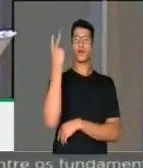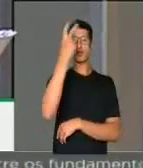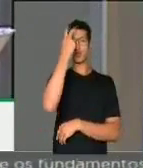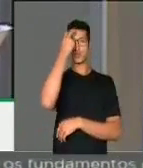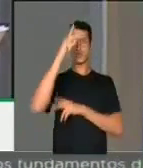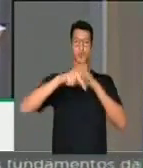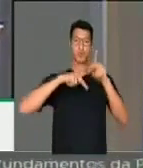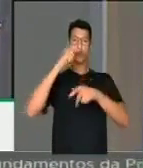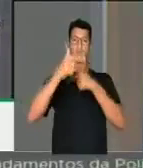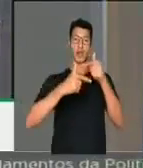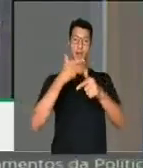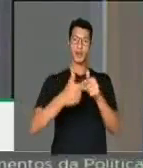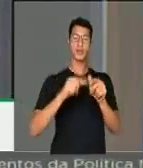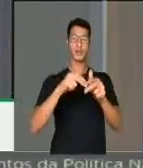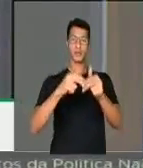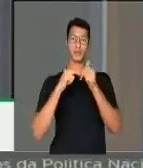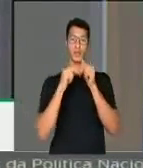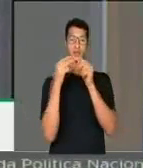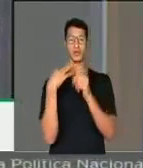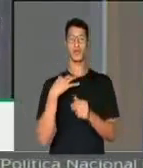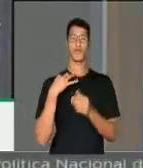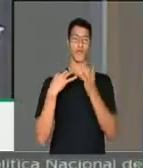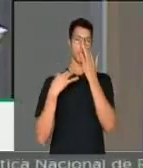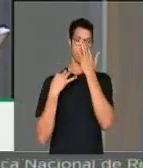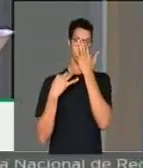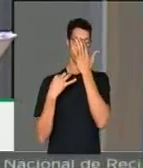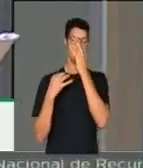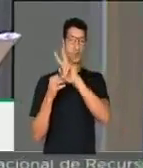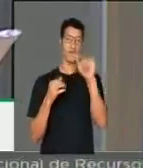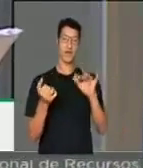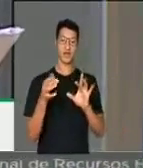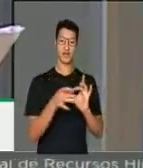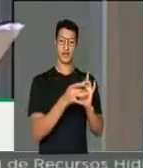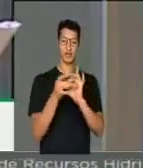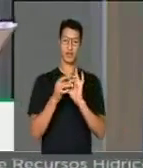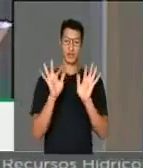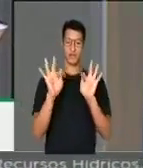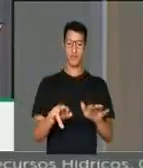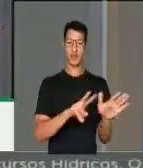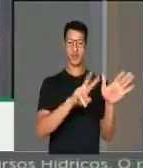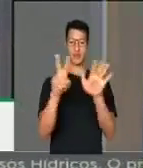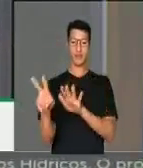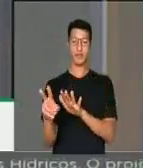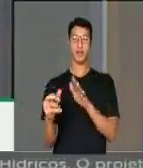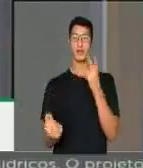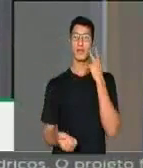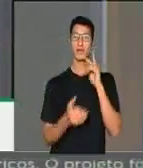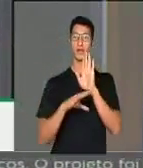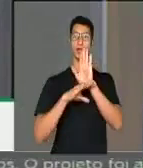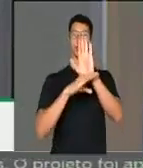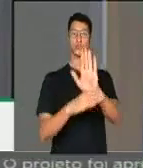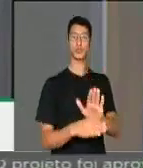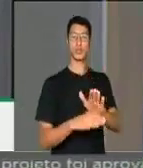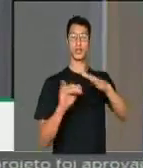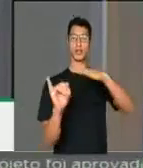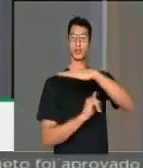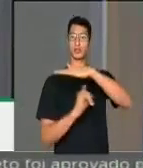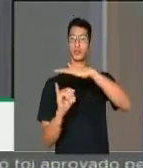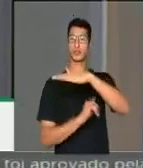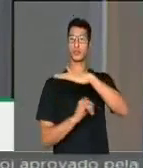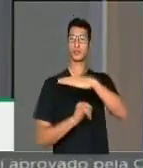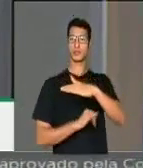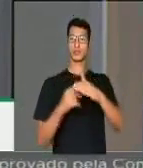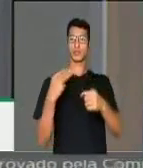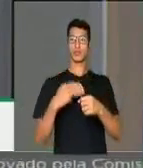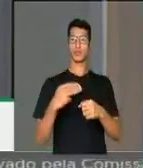trabalhador, que, através do voluntariado, vai estar reunido neste final de semana para ajudar as instituições